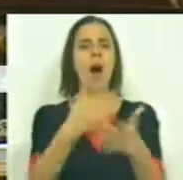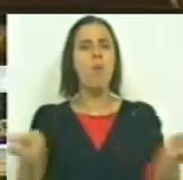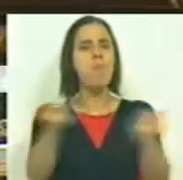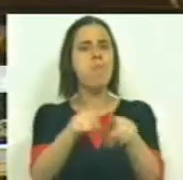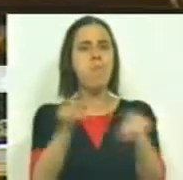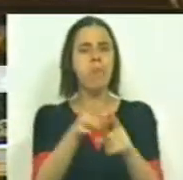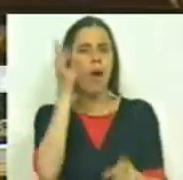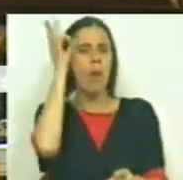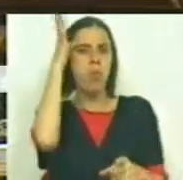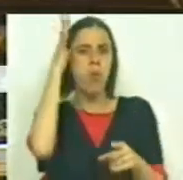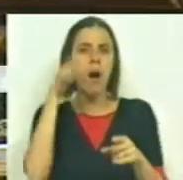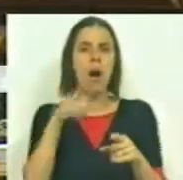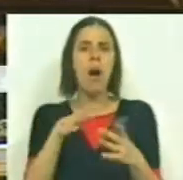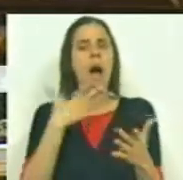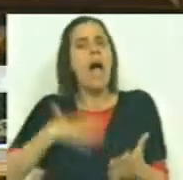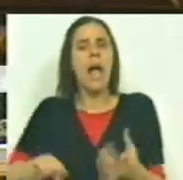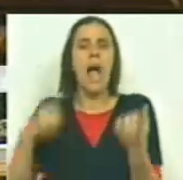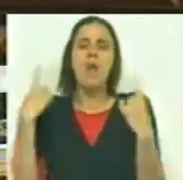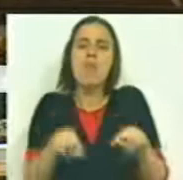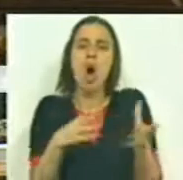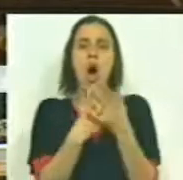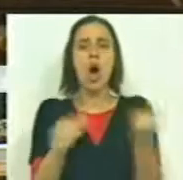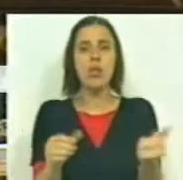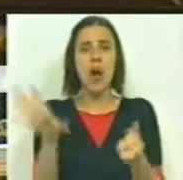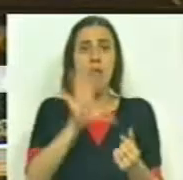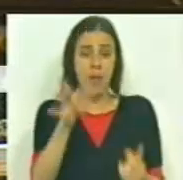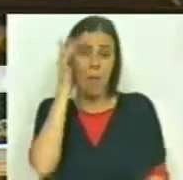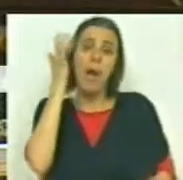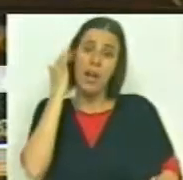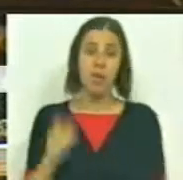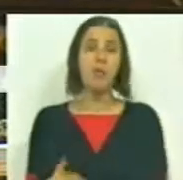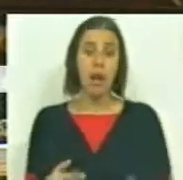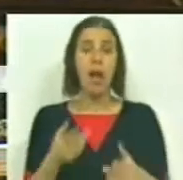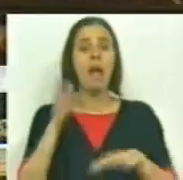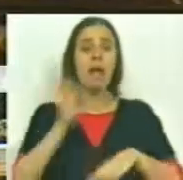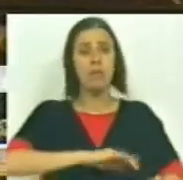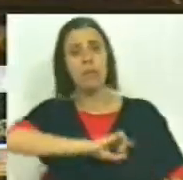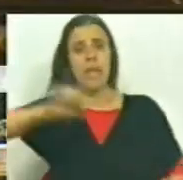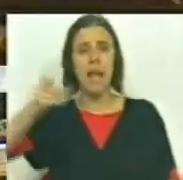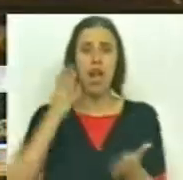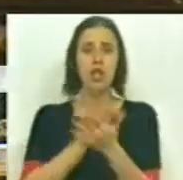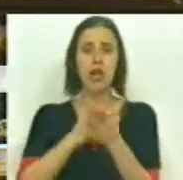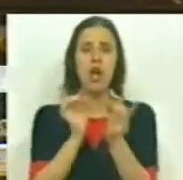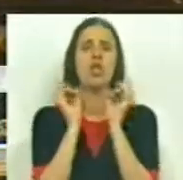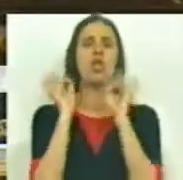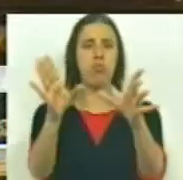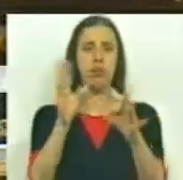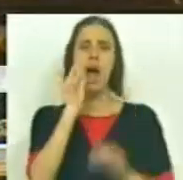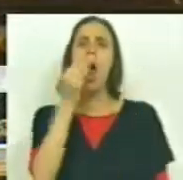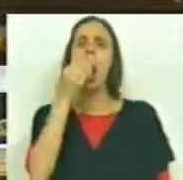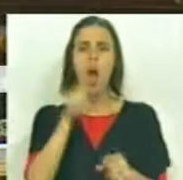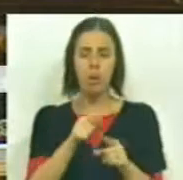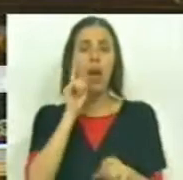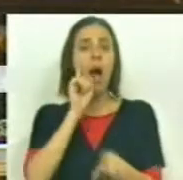como fossem delinquentes e pretende apenas resolver da forma mais fácil, que é tirar para fora da escola, expulsando os